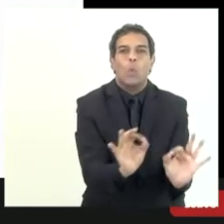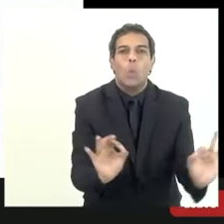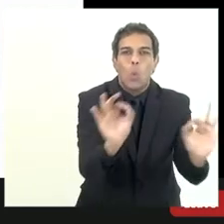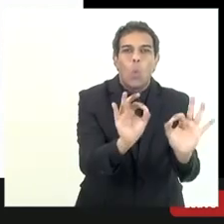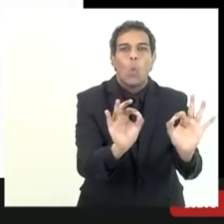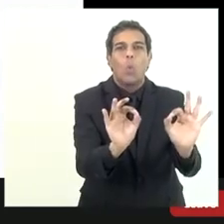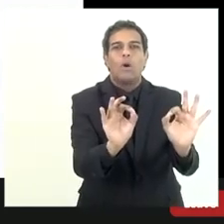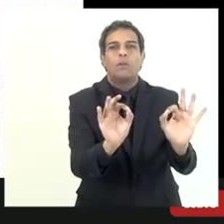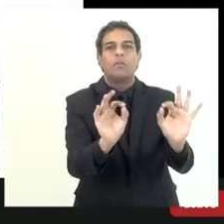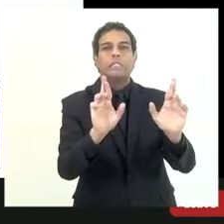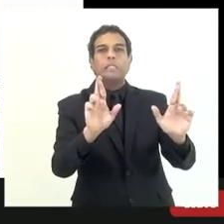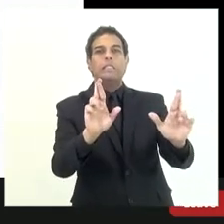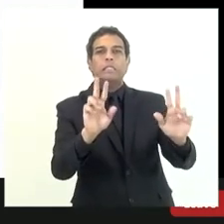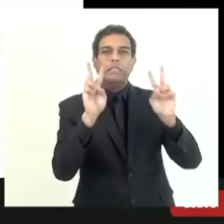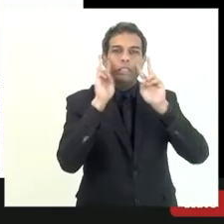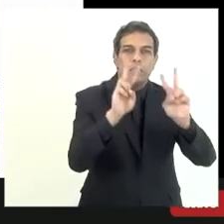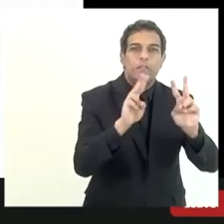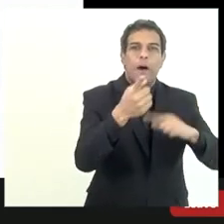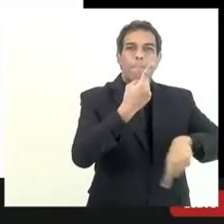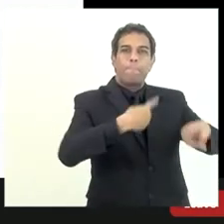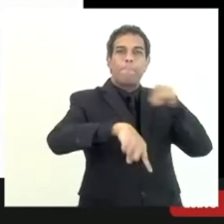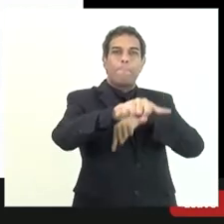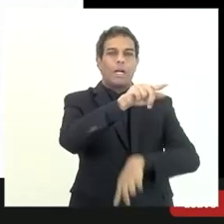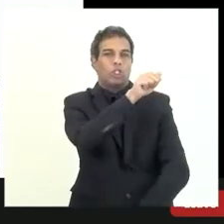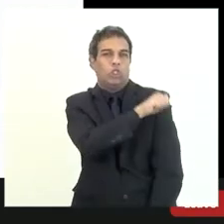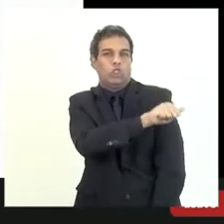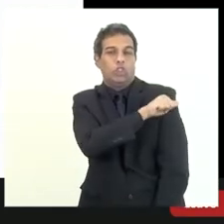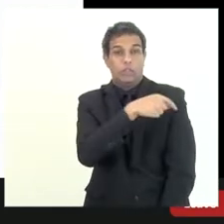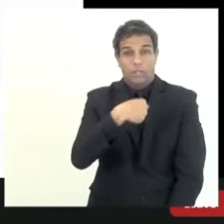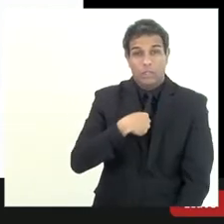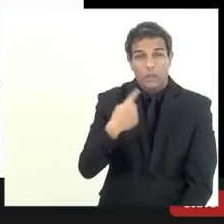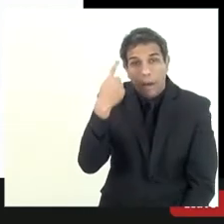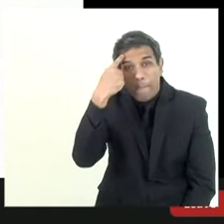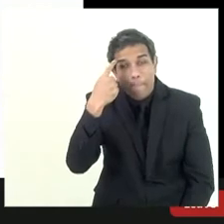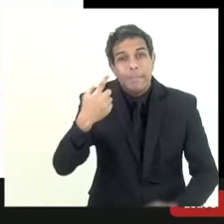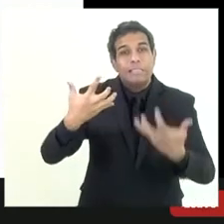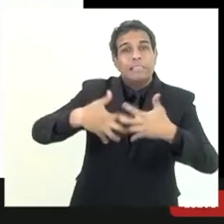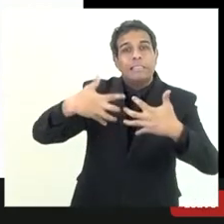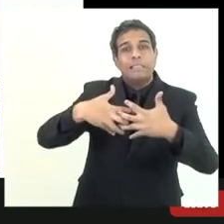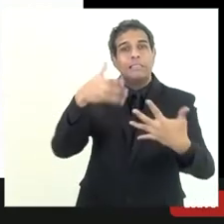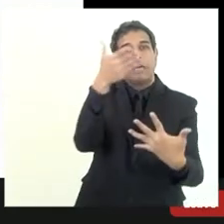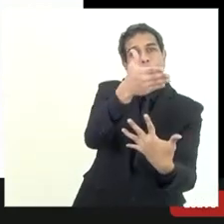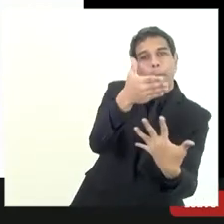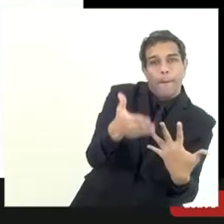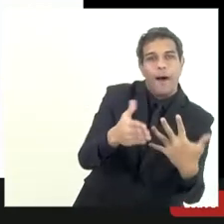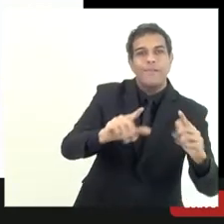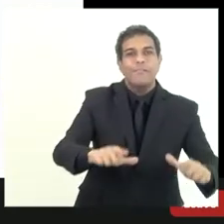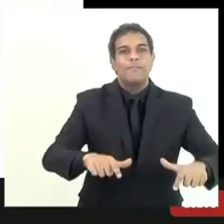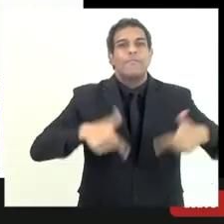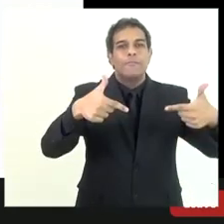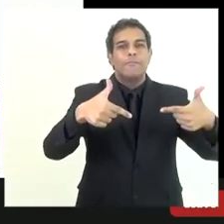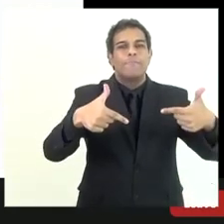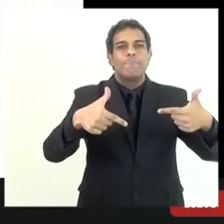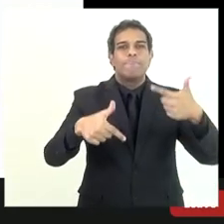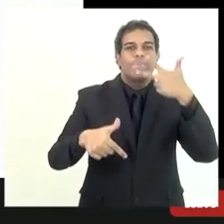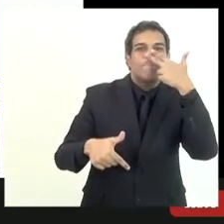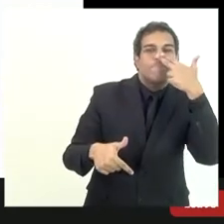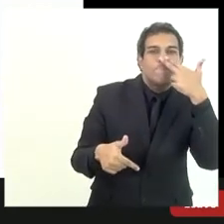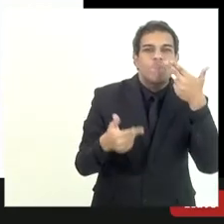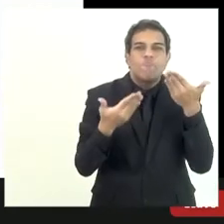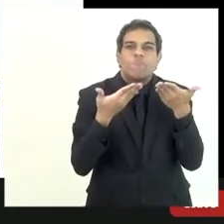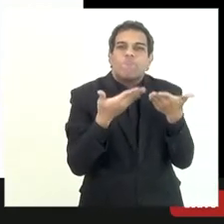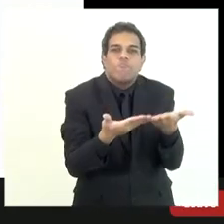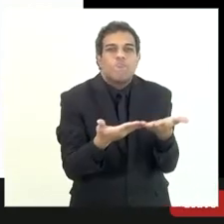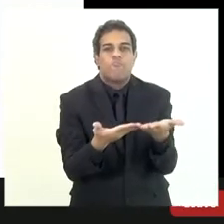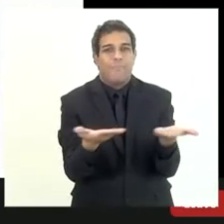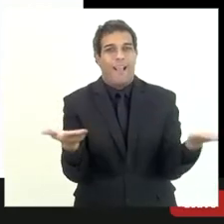essa expectativa de recuperação eu vou ter que considerá-los como um ativo contingente ou seja ele